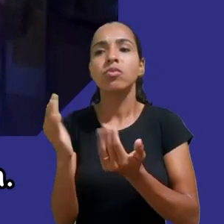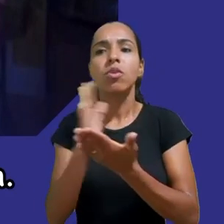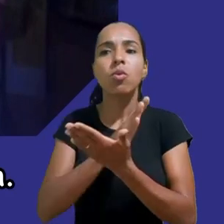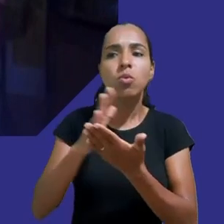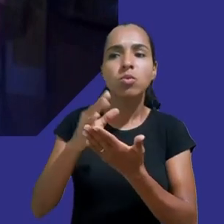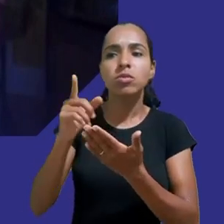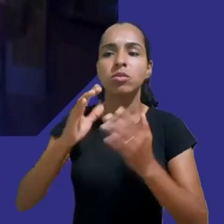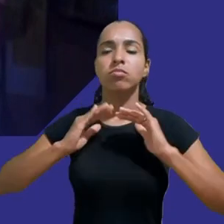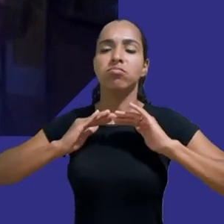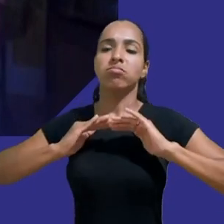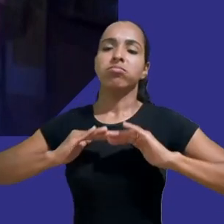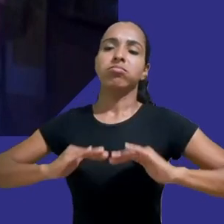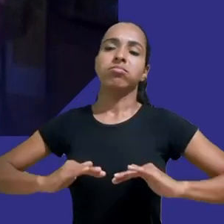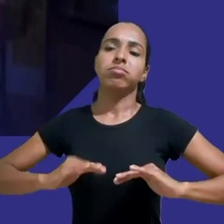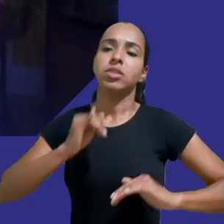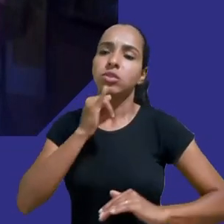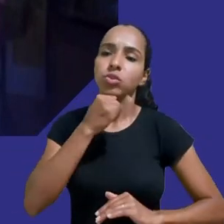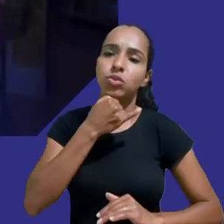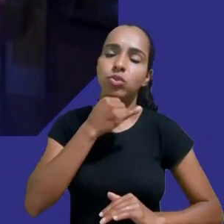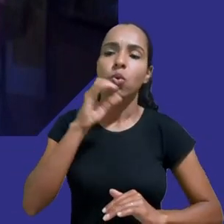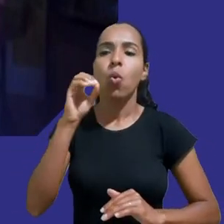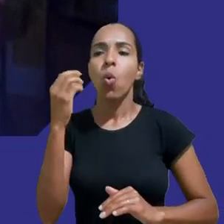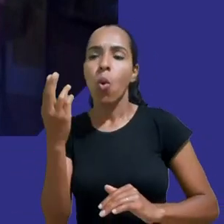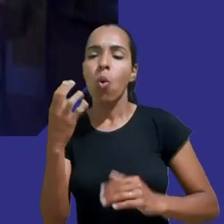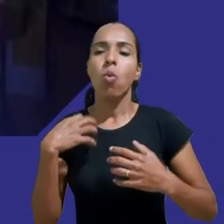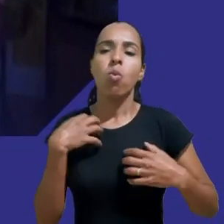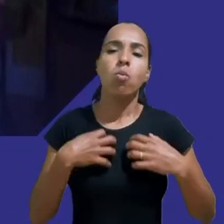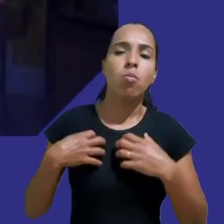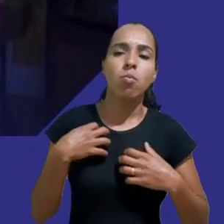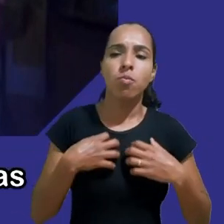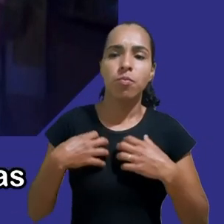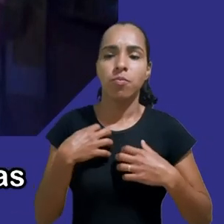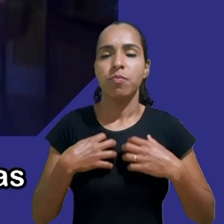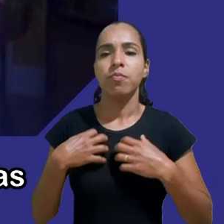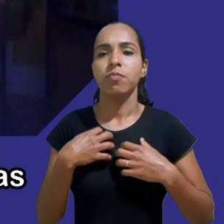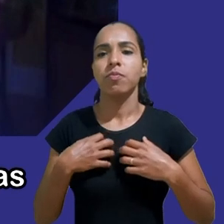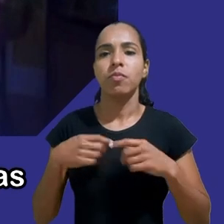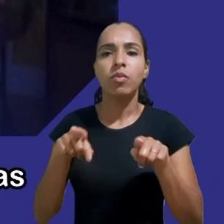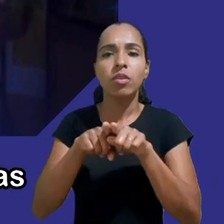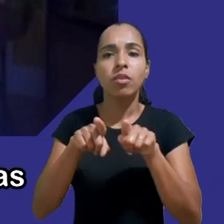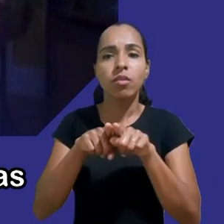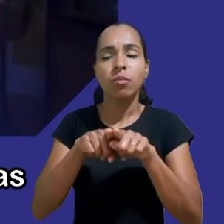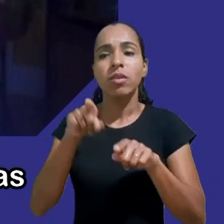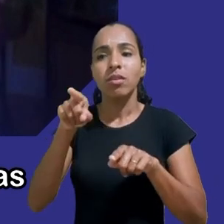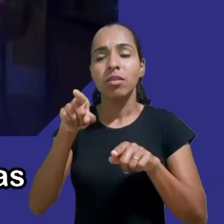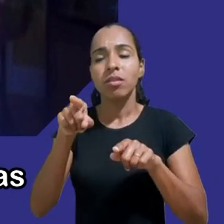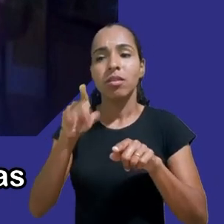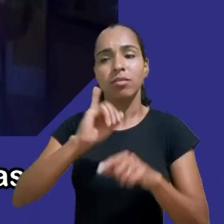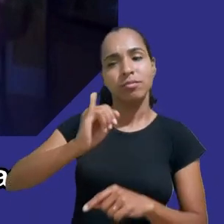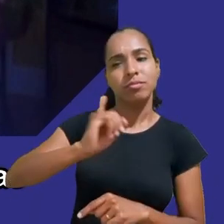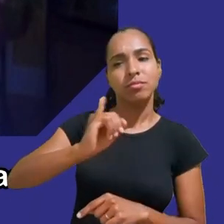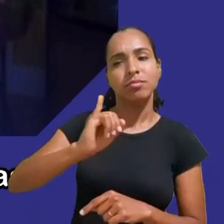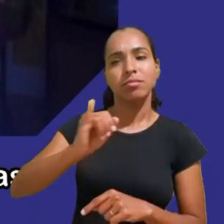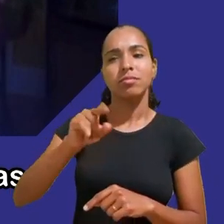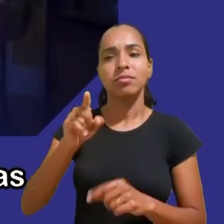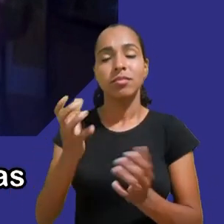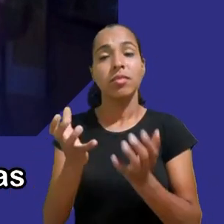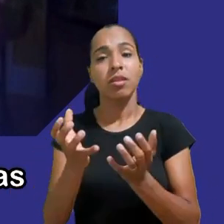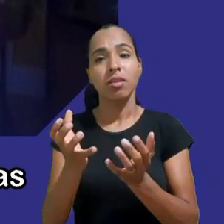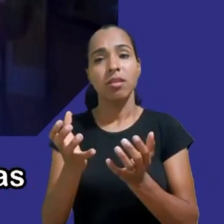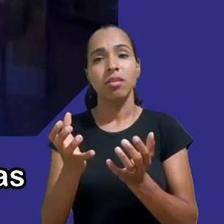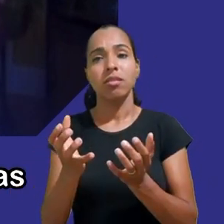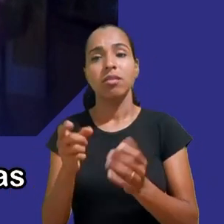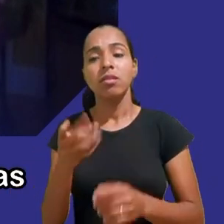insegurança e a possibilidade de não só direcionar anúncios com base nos interesses das crianças mas também de